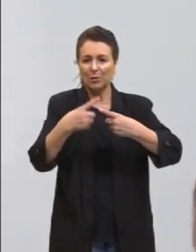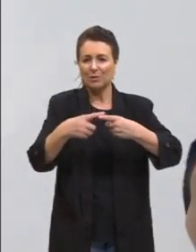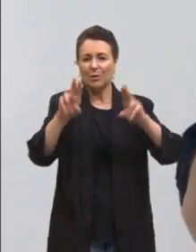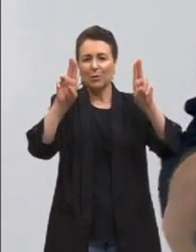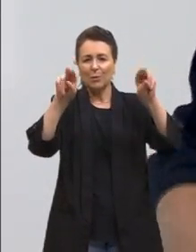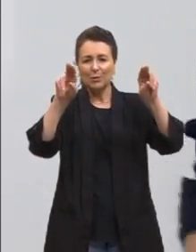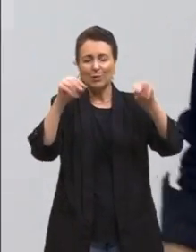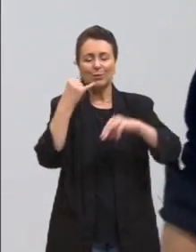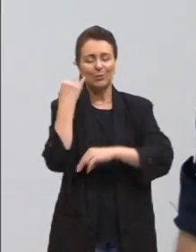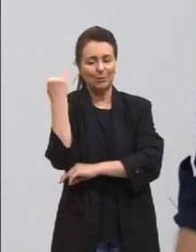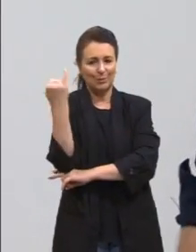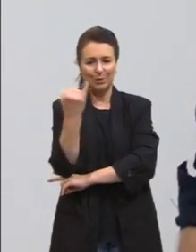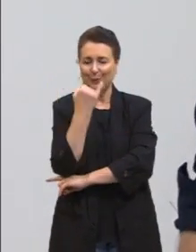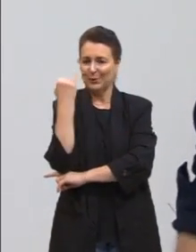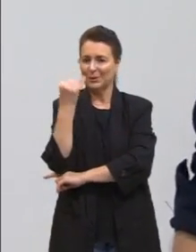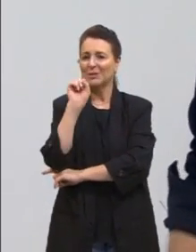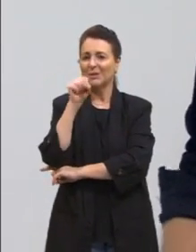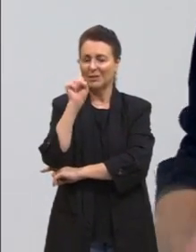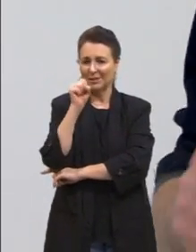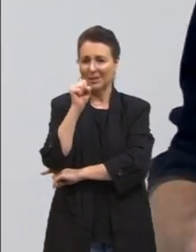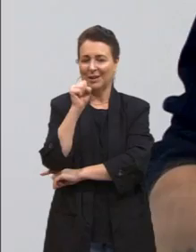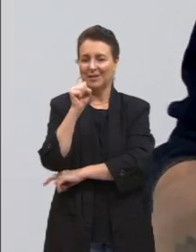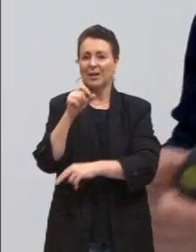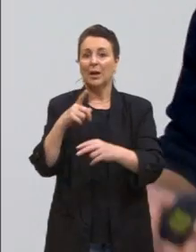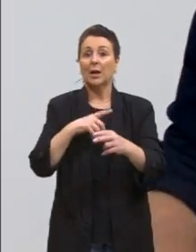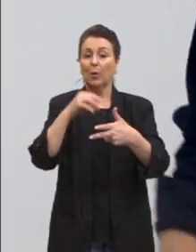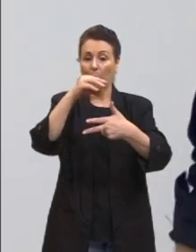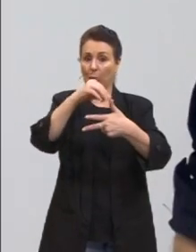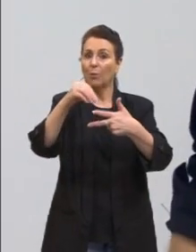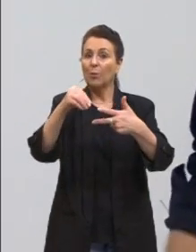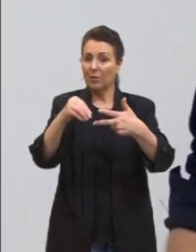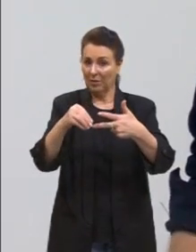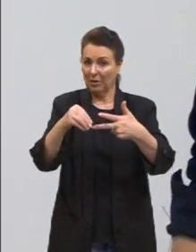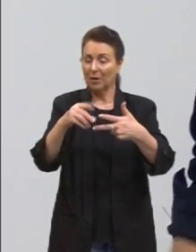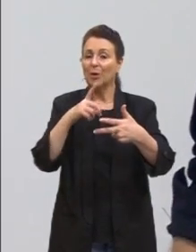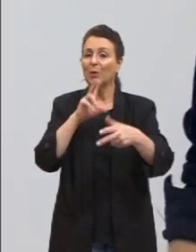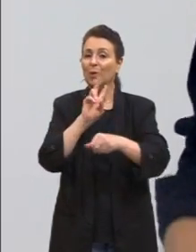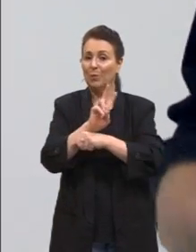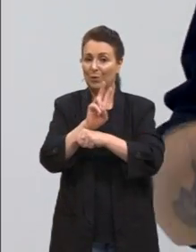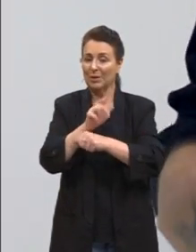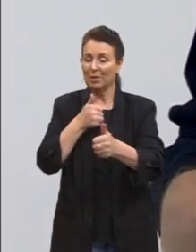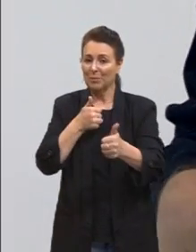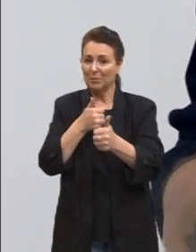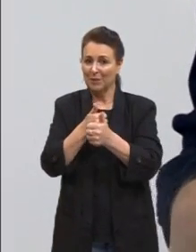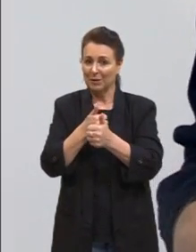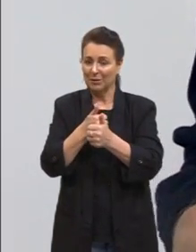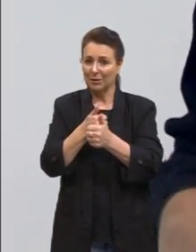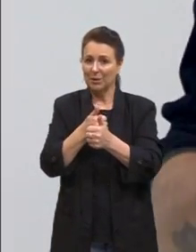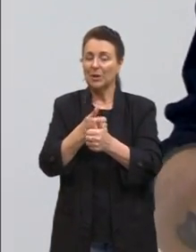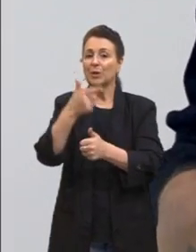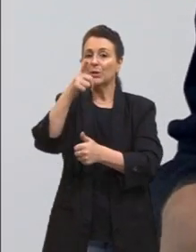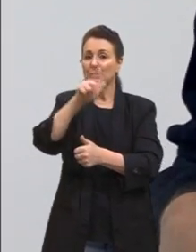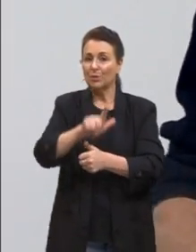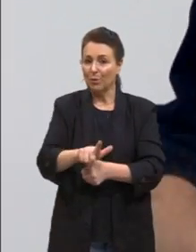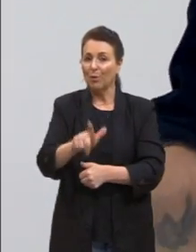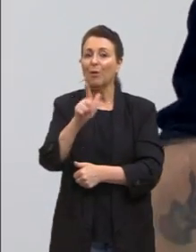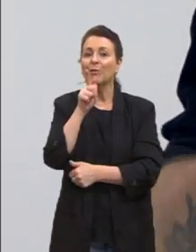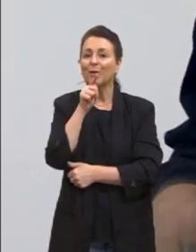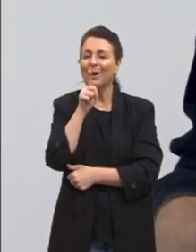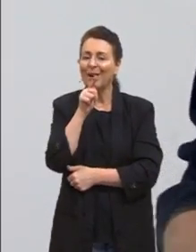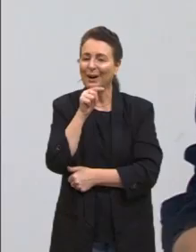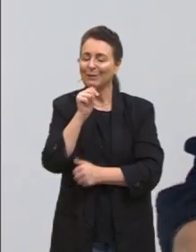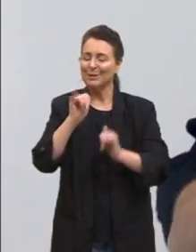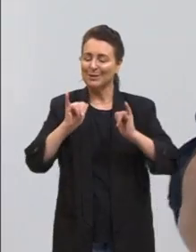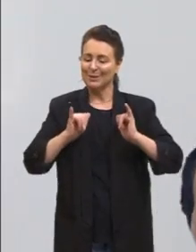recorrentes sempre na questão do Enem que se aproxima de nós. Galera, vamos novamente tomar uma água, dar uma